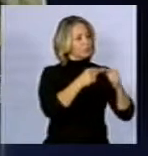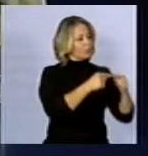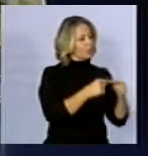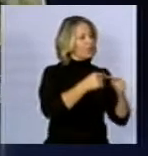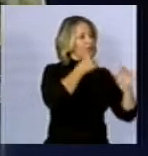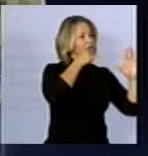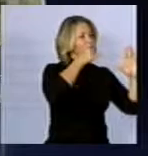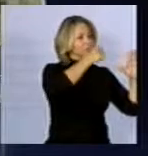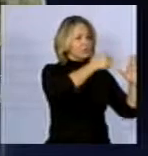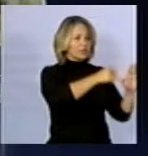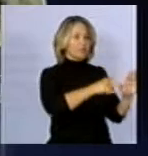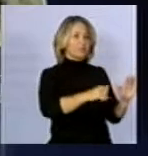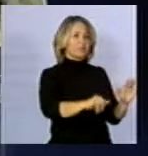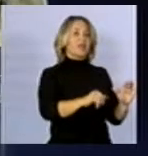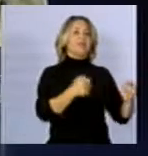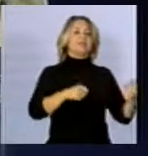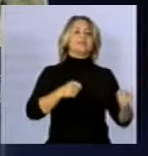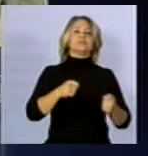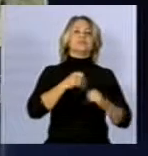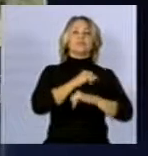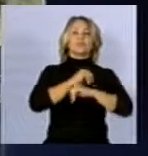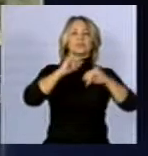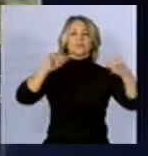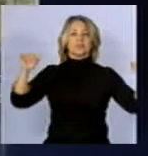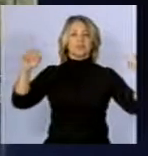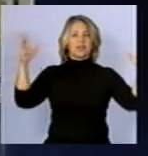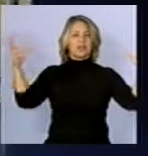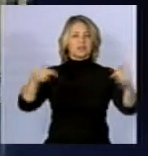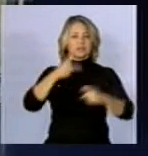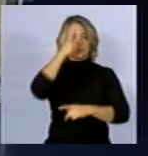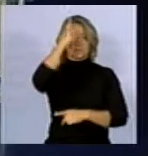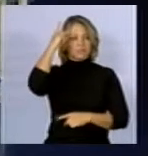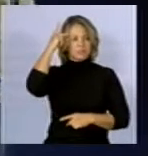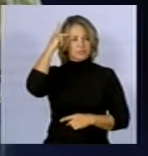comunicar isso, a tem que saber comunicar isso à população.